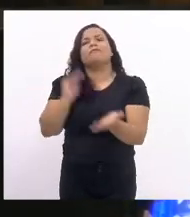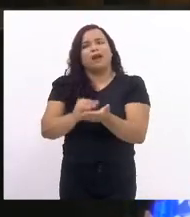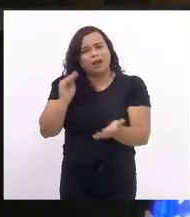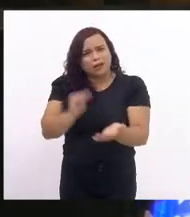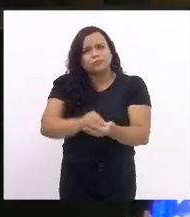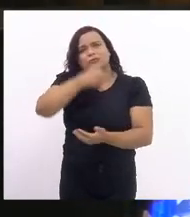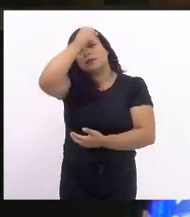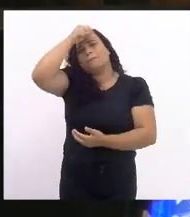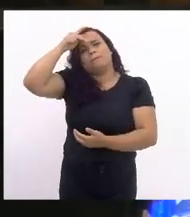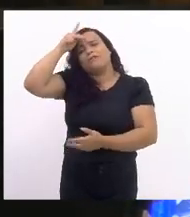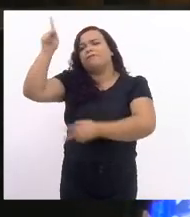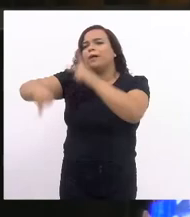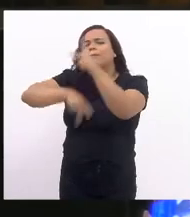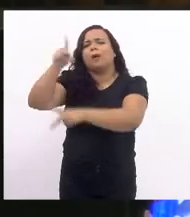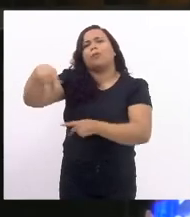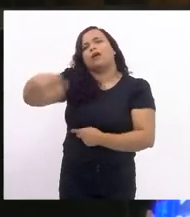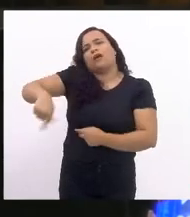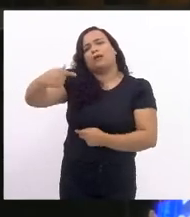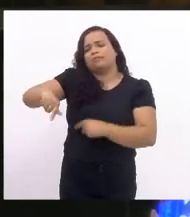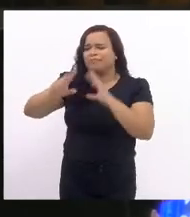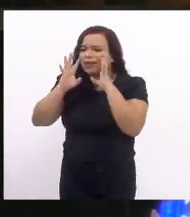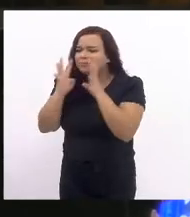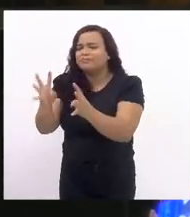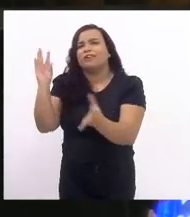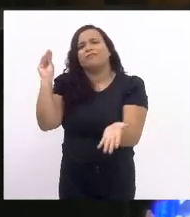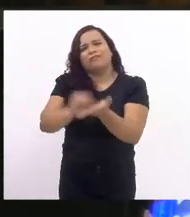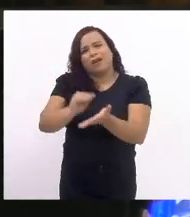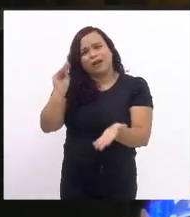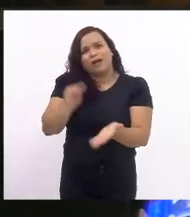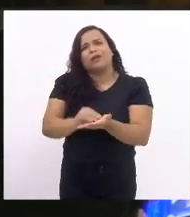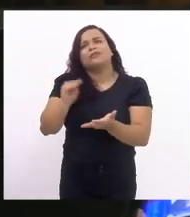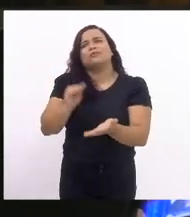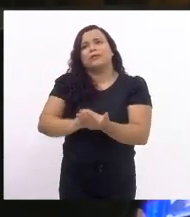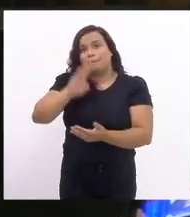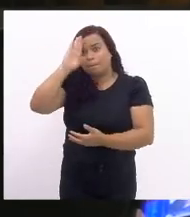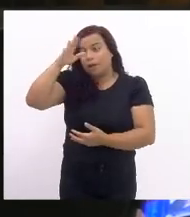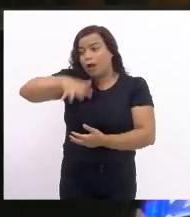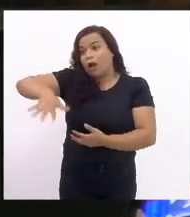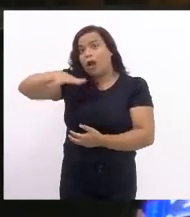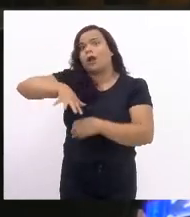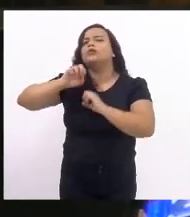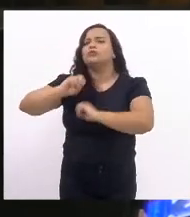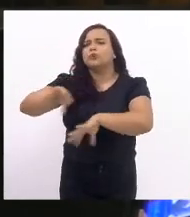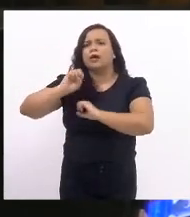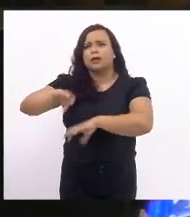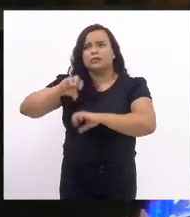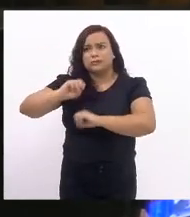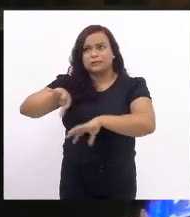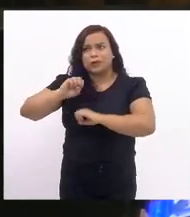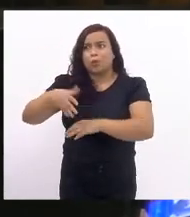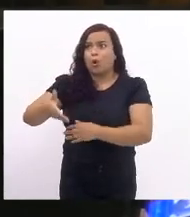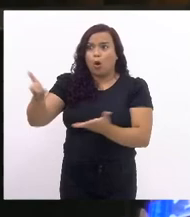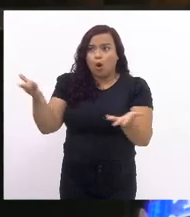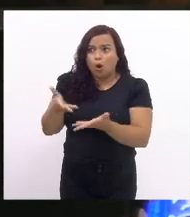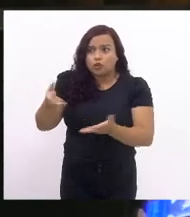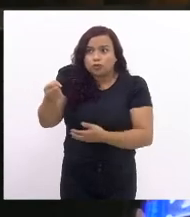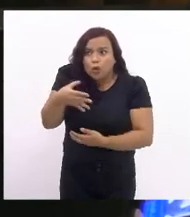para com a população, principalmente, no quesito educação, não tem sido de hoje.